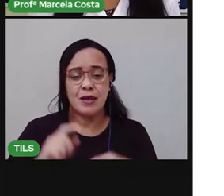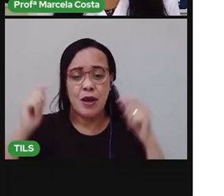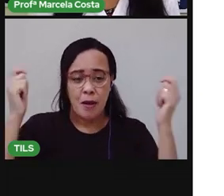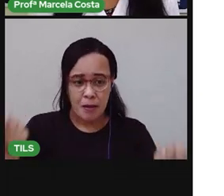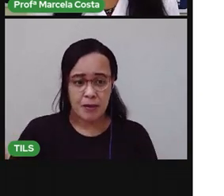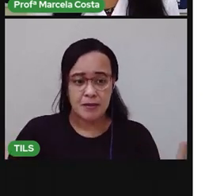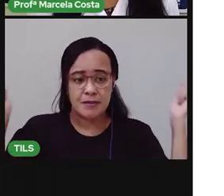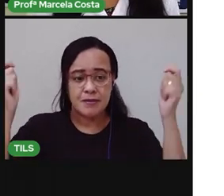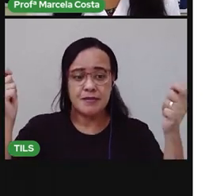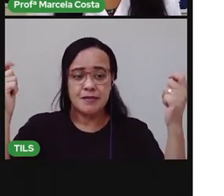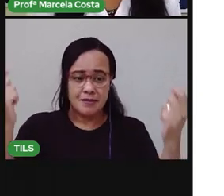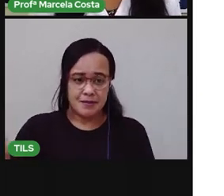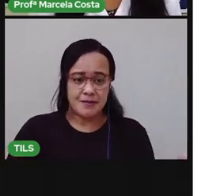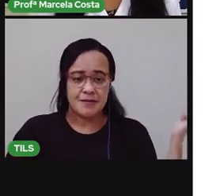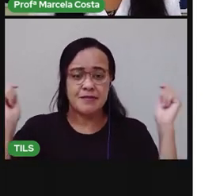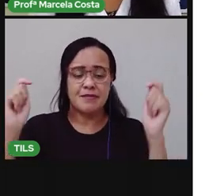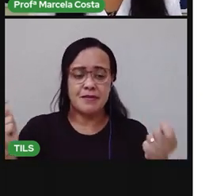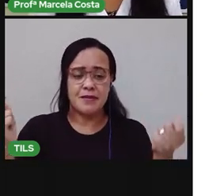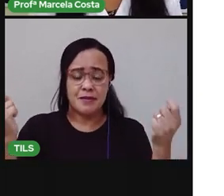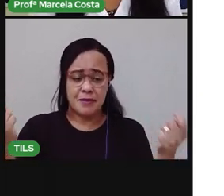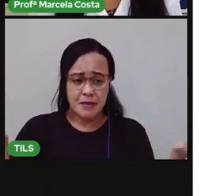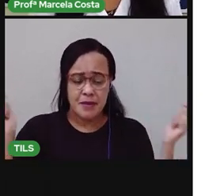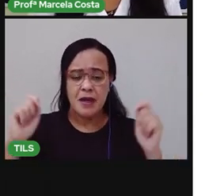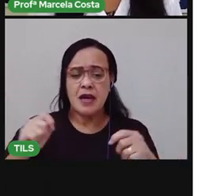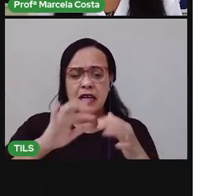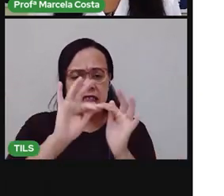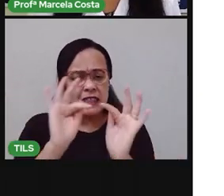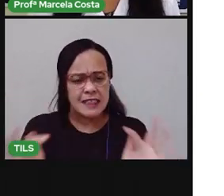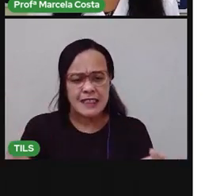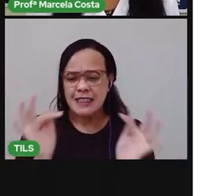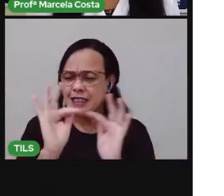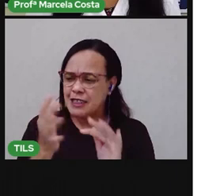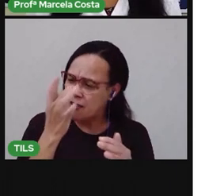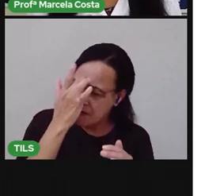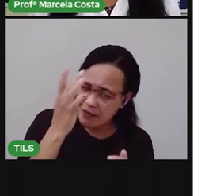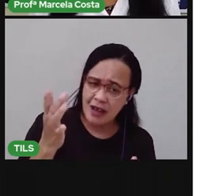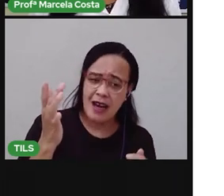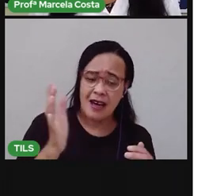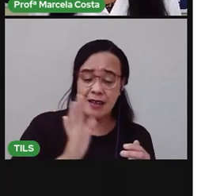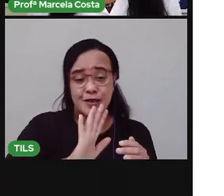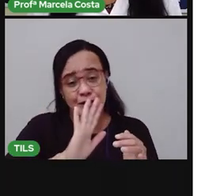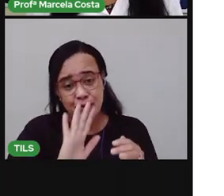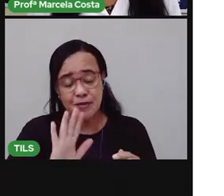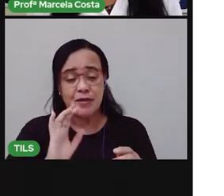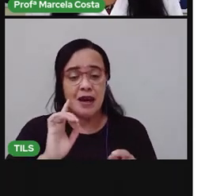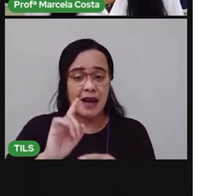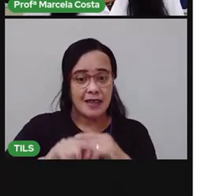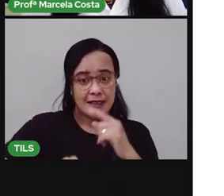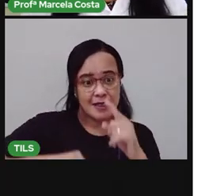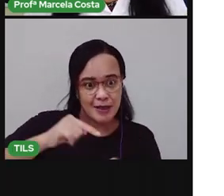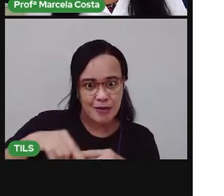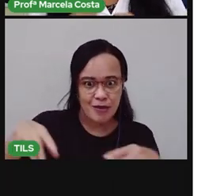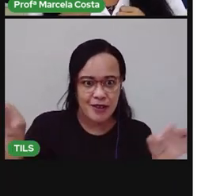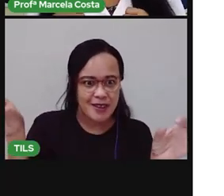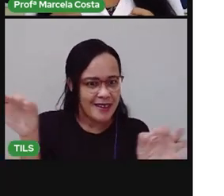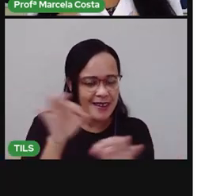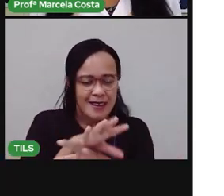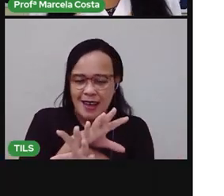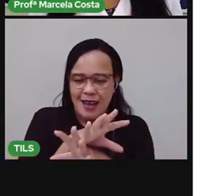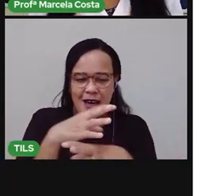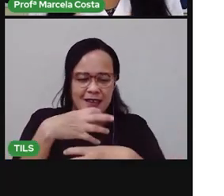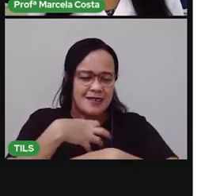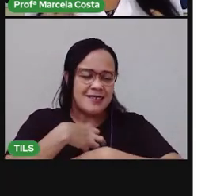corda. São atividades simples, brincadeiras simples. Mas que quando a gente acaba a brincadeira, a gente se sente